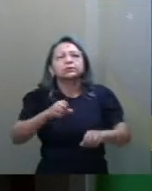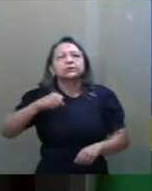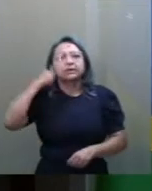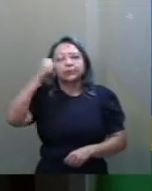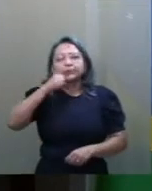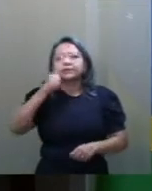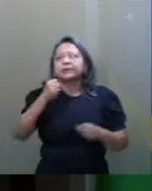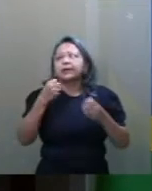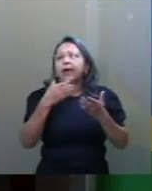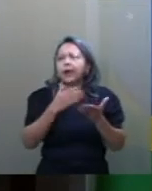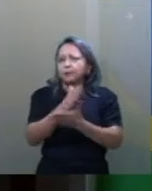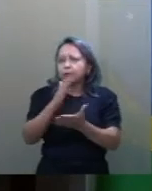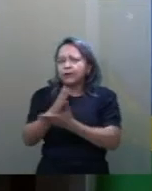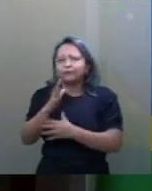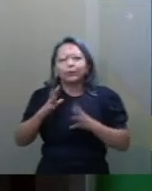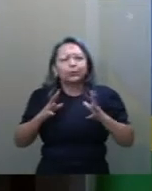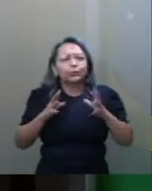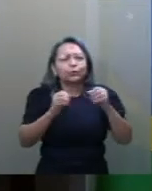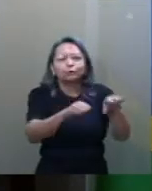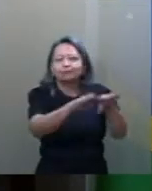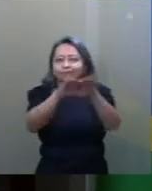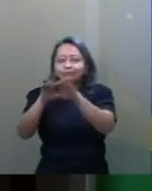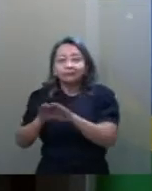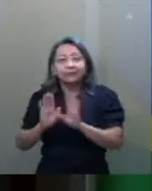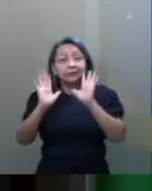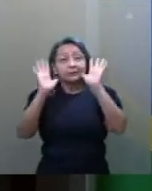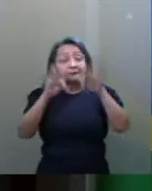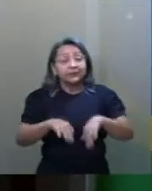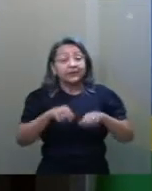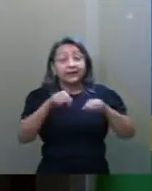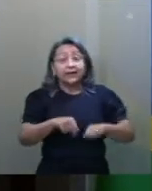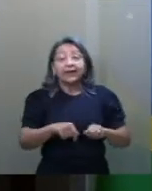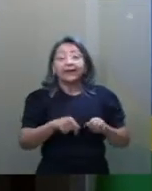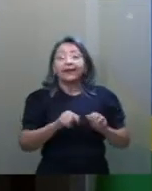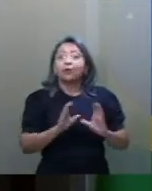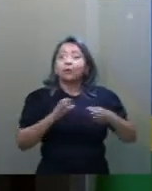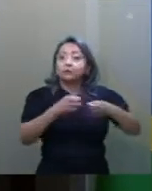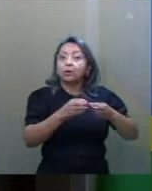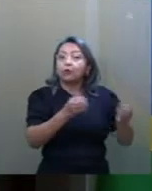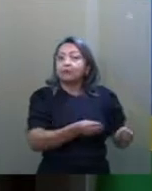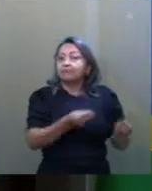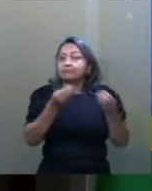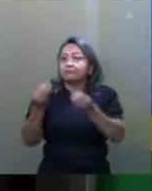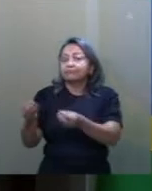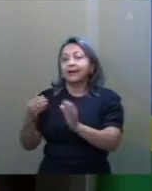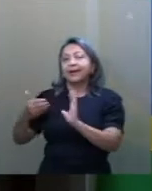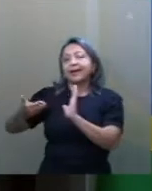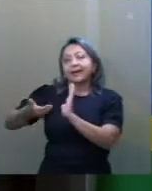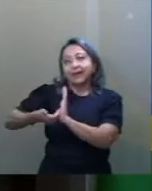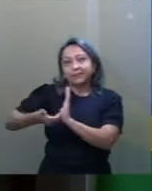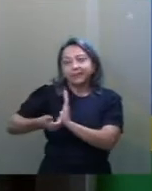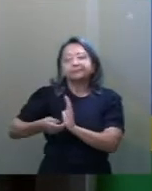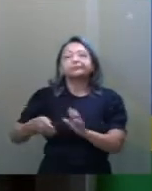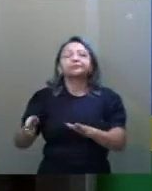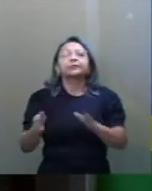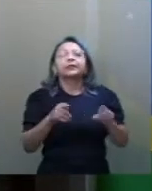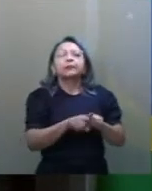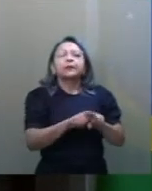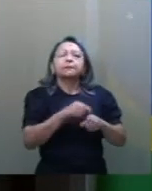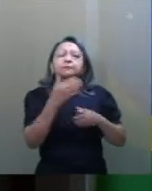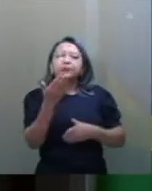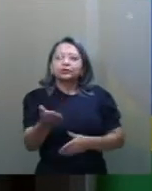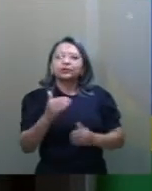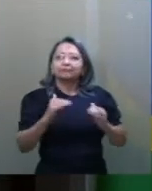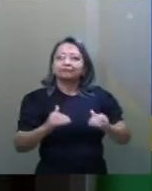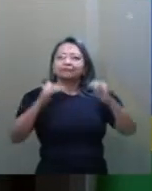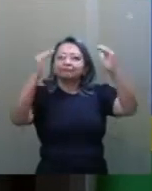unanimidade. Terminativo lá na comissão, agora vai para a Câmara dos Deputados. Quero também, senhor presidente, pedir a vossa excelência, se for